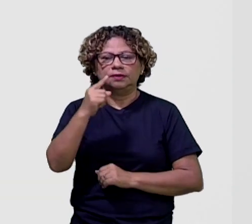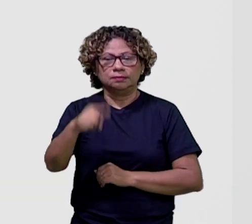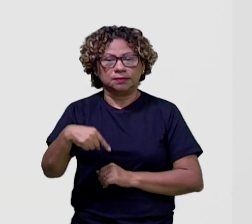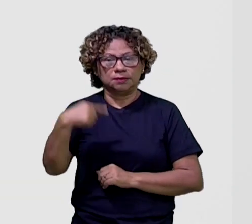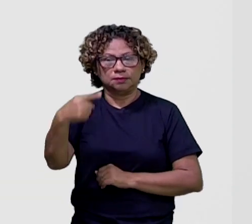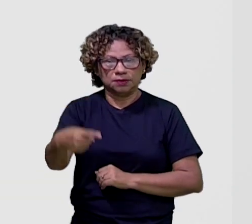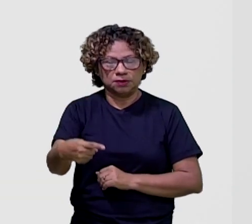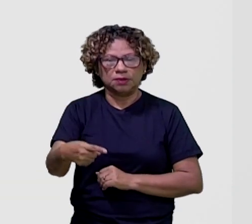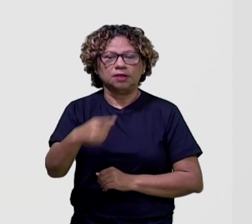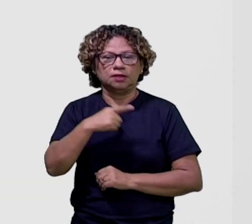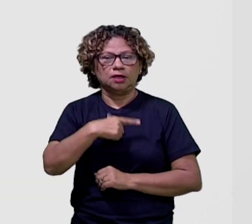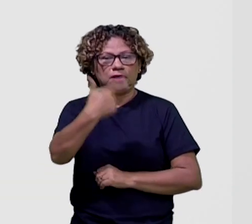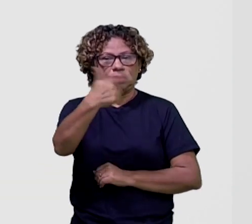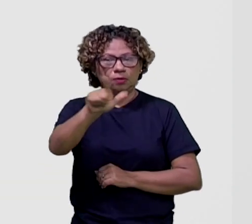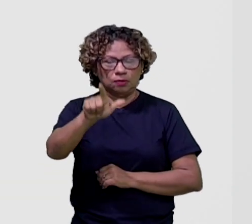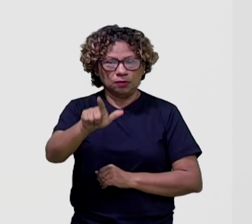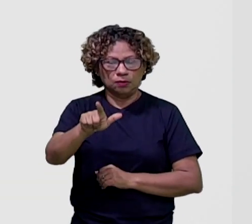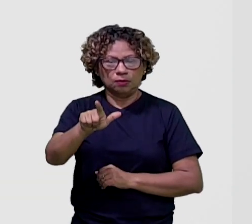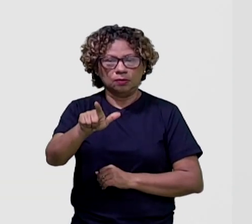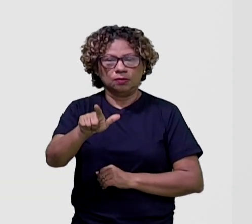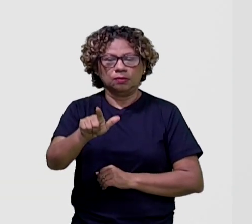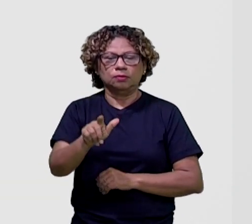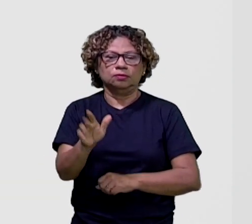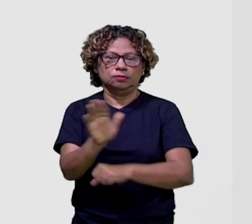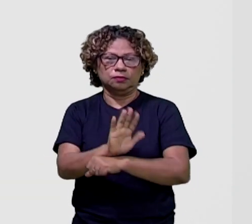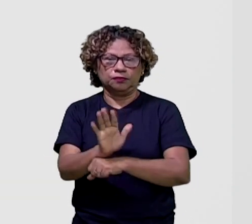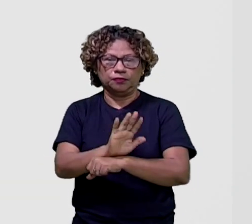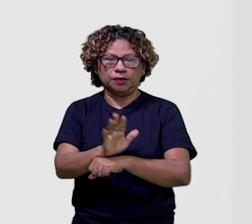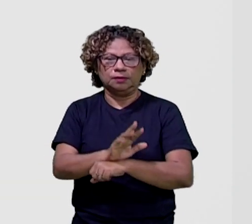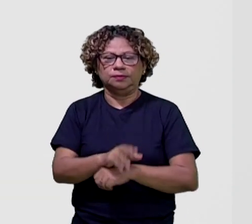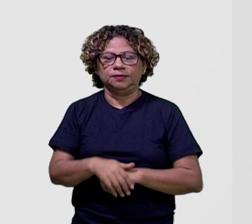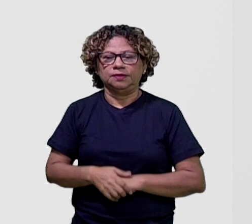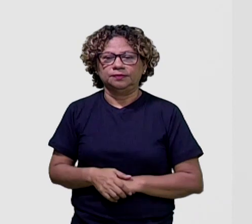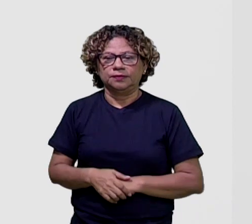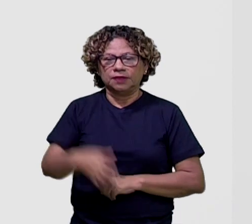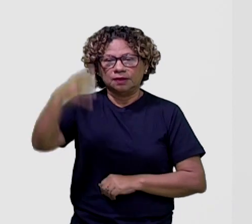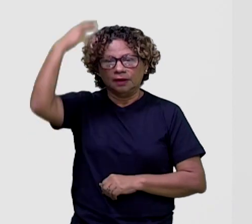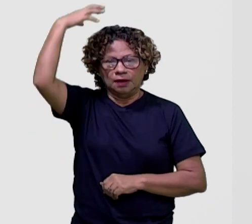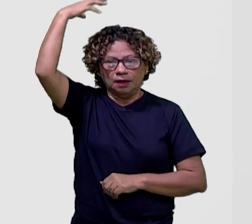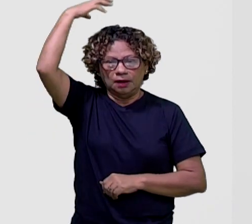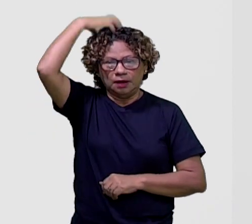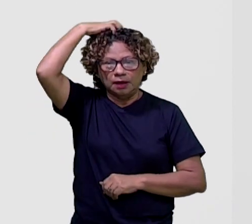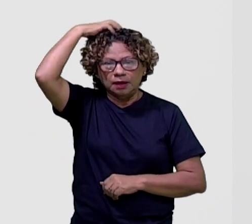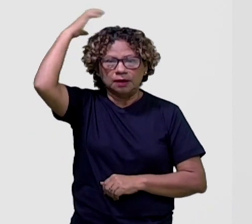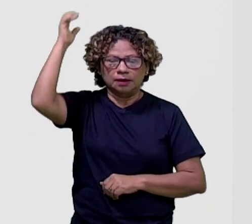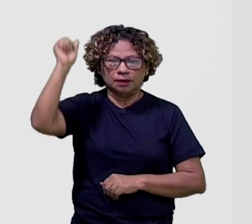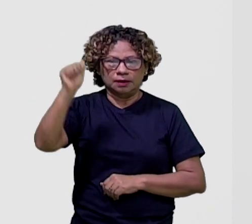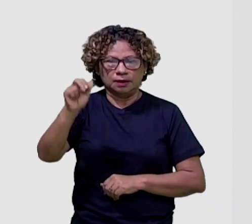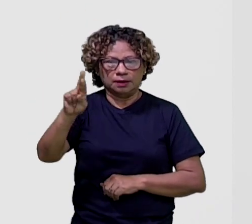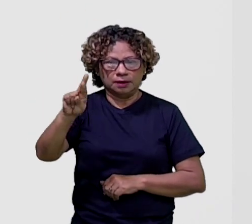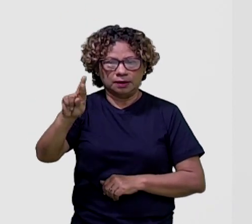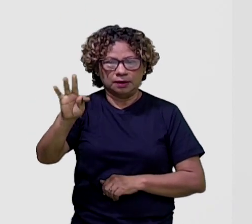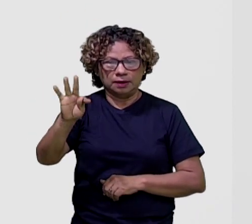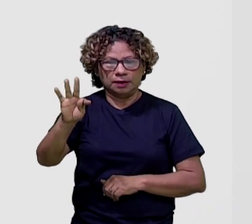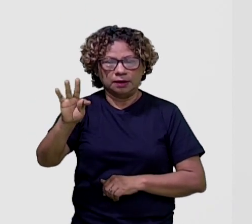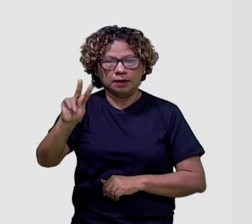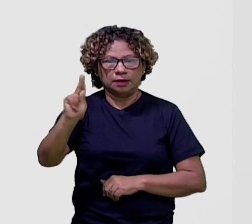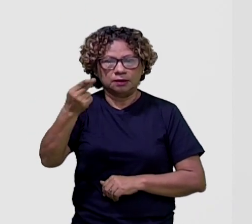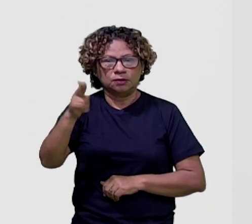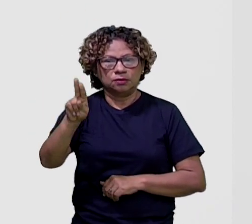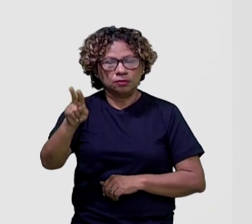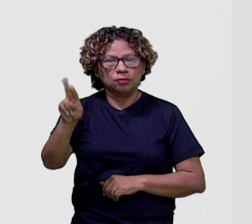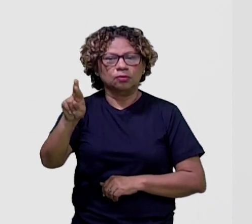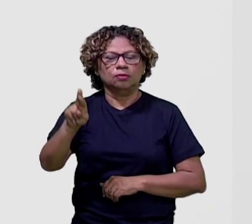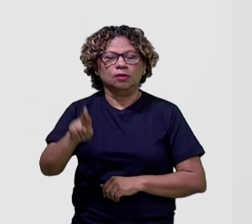uma outra indicação, olha só, Rei Artu, a Lenda da Espada, né? Baseada em clássicos aí da